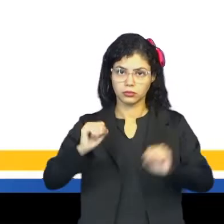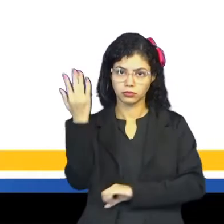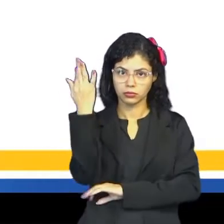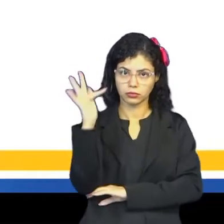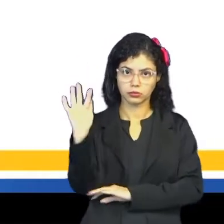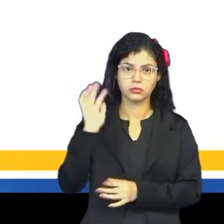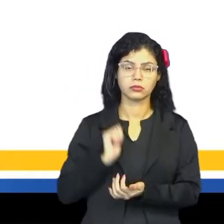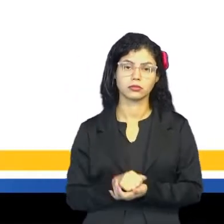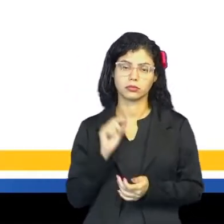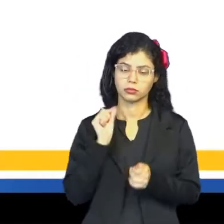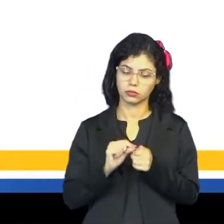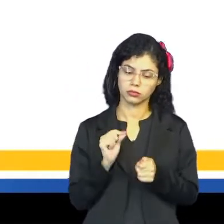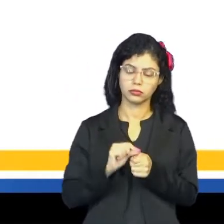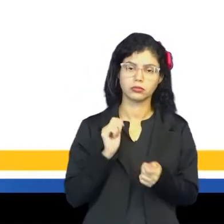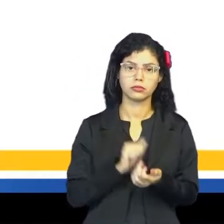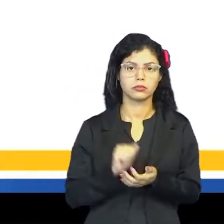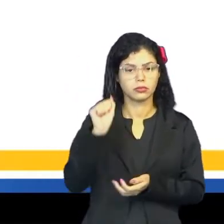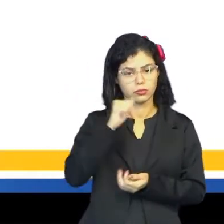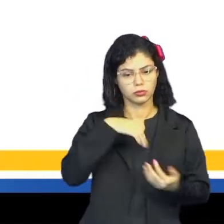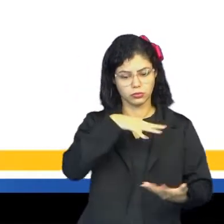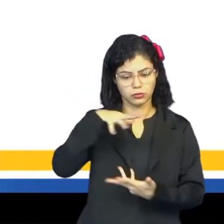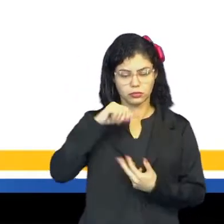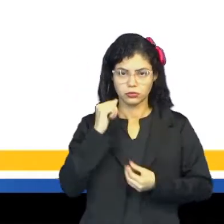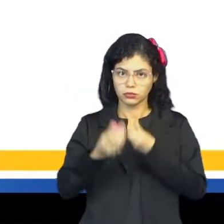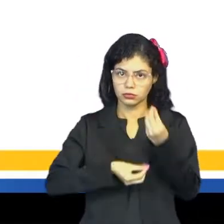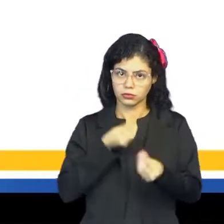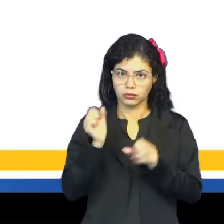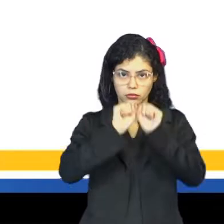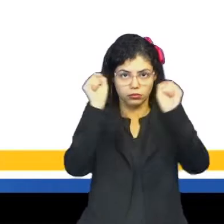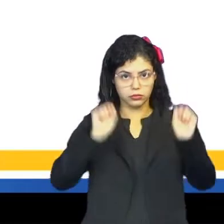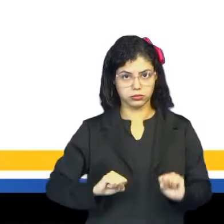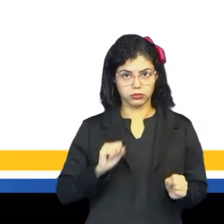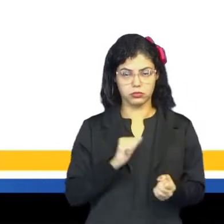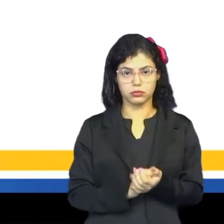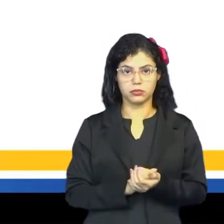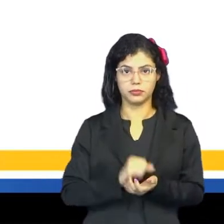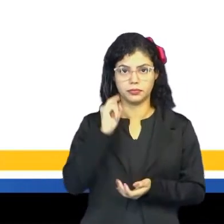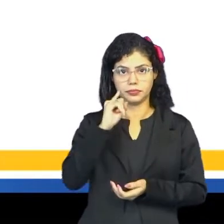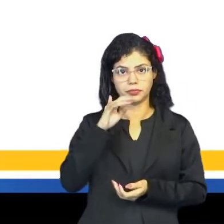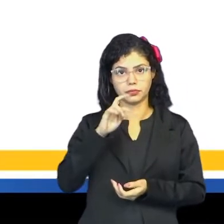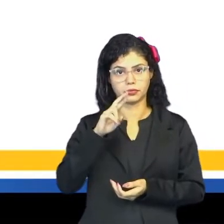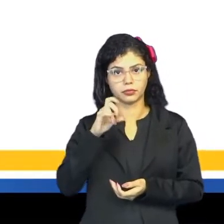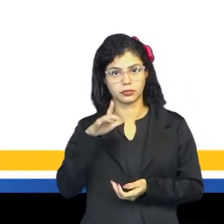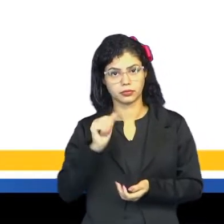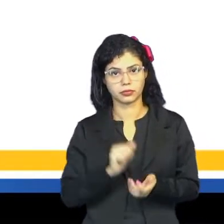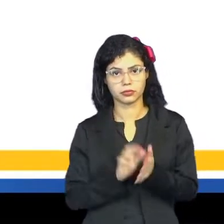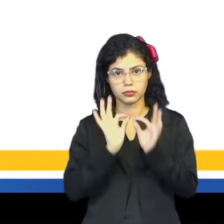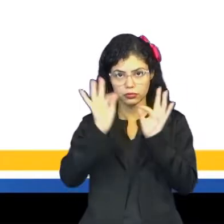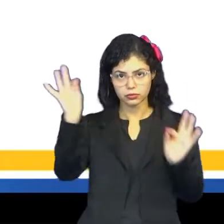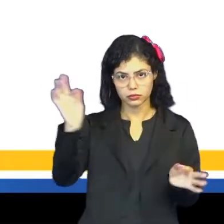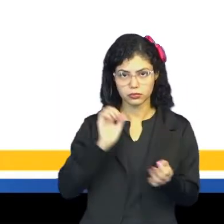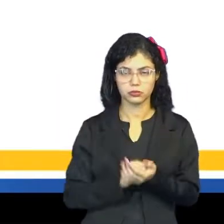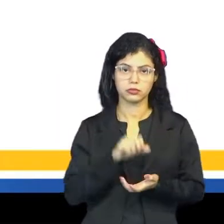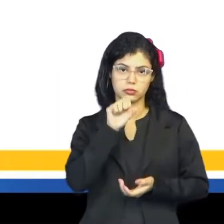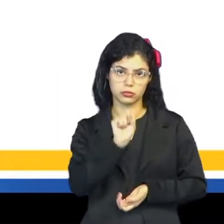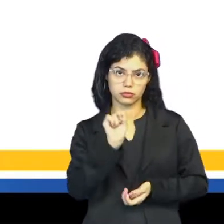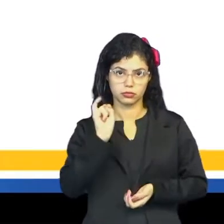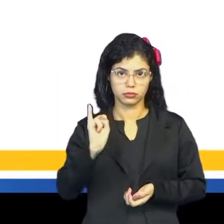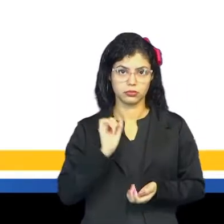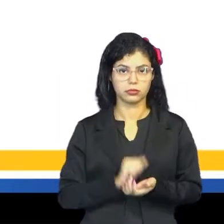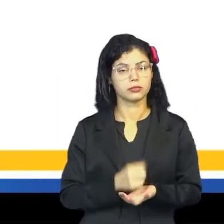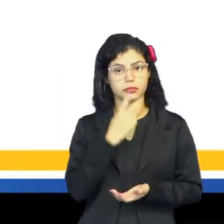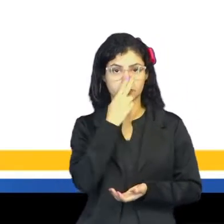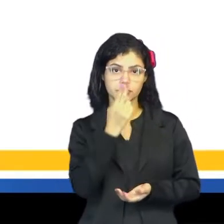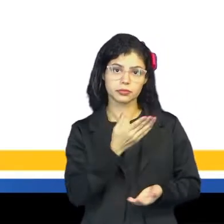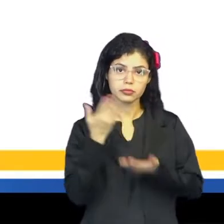francês foi adotado mundialmente como sistema internacional de medida. Esse SI que está